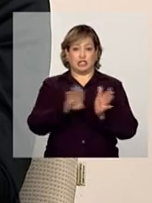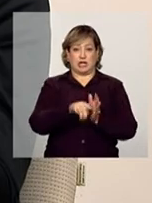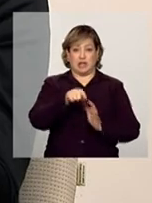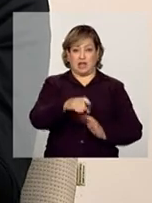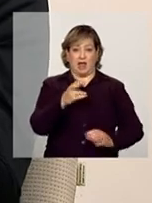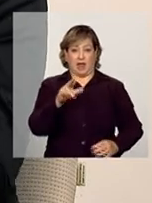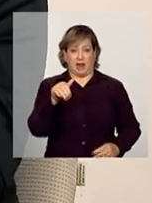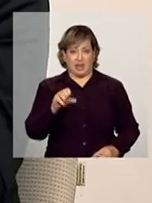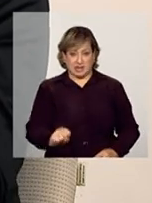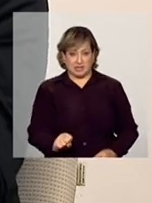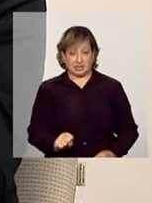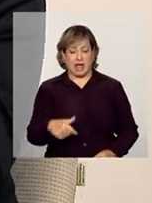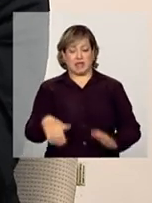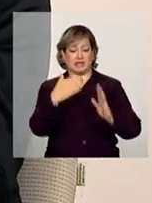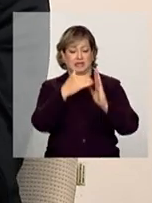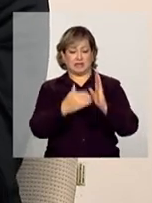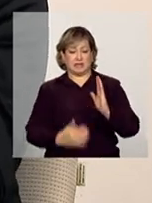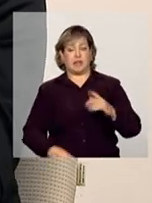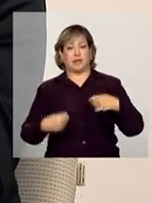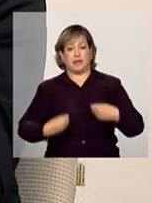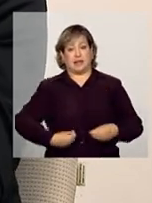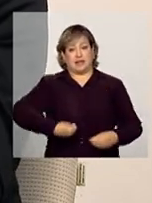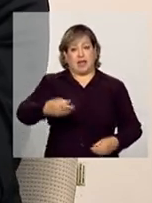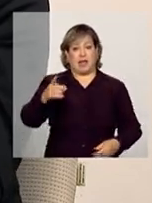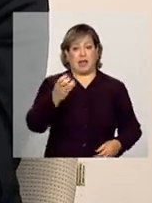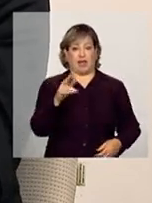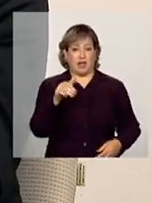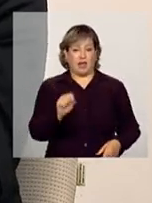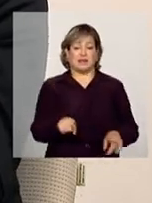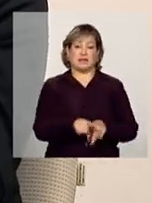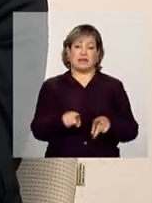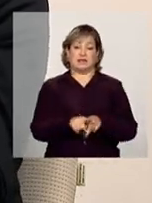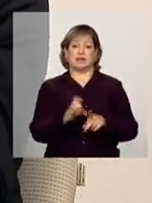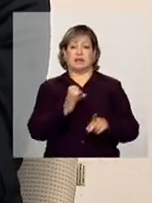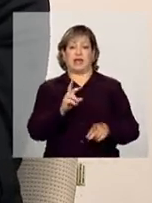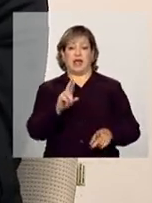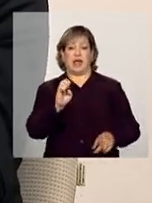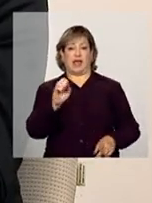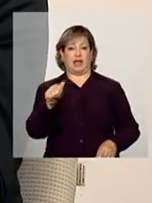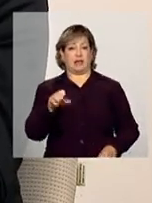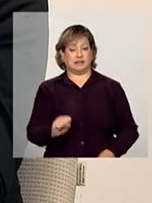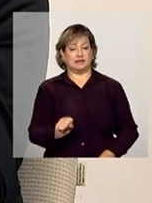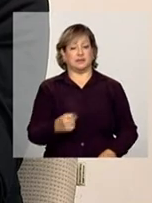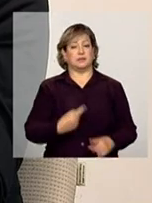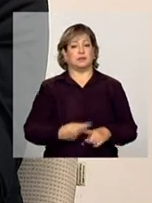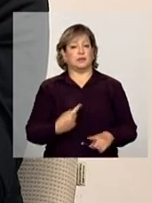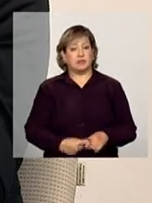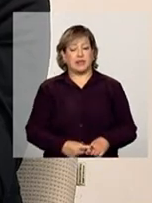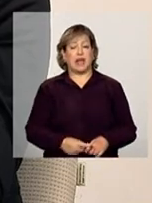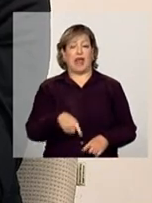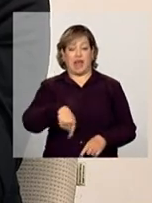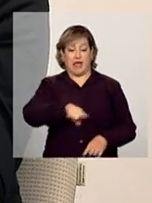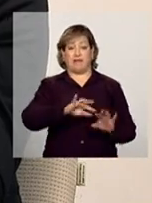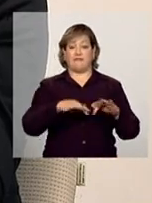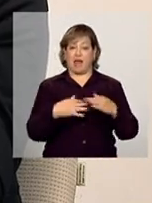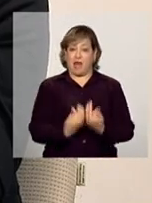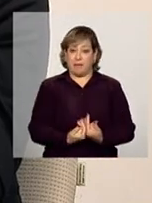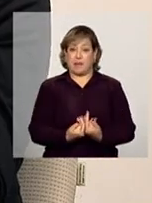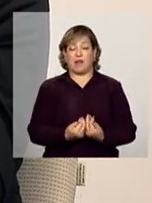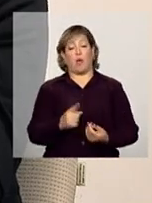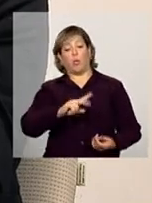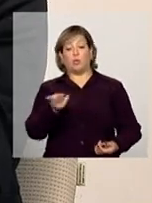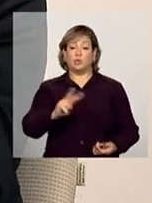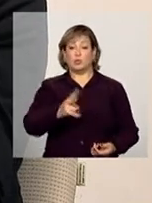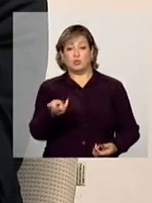e essas listas devem ser encaminhadas tanto aos CRAS quanto aos CRAS, porque provavelmente essas famílias já são acompanhadas em um dos serviços. Então, na medida em que as